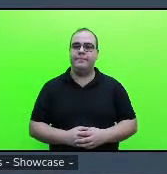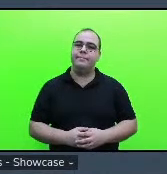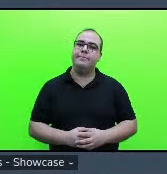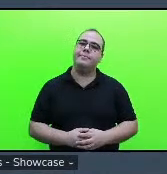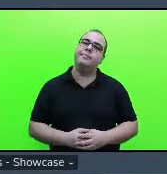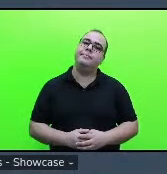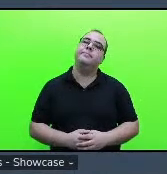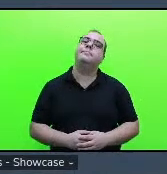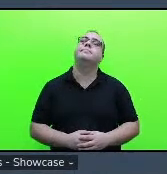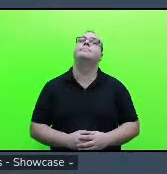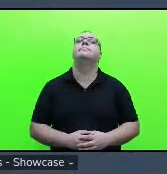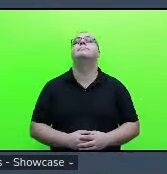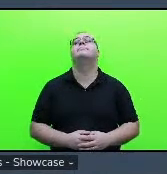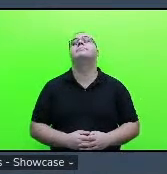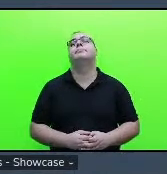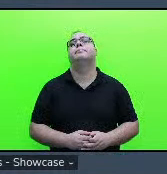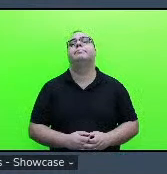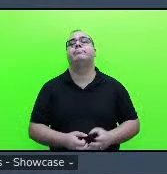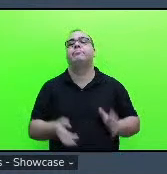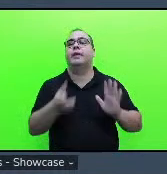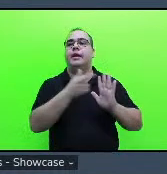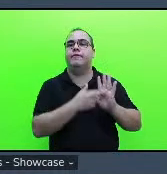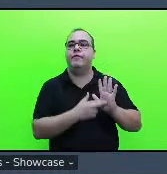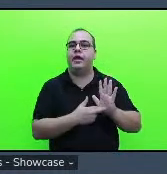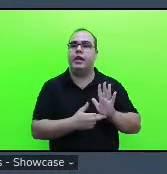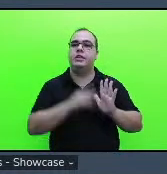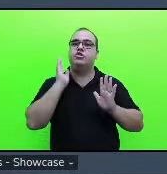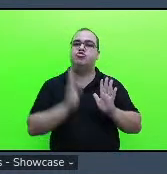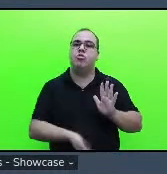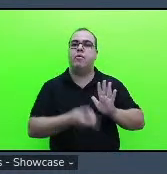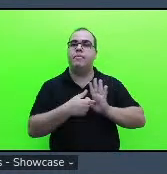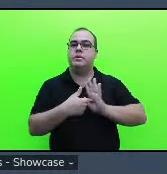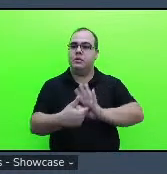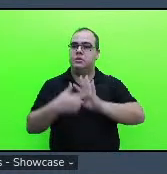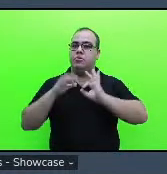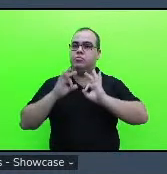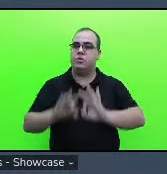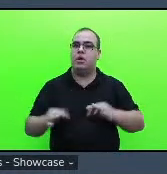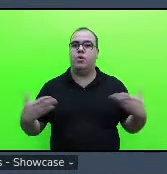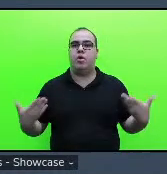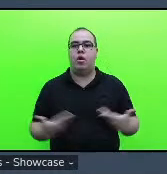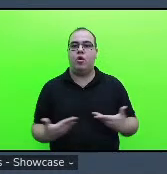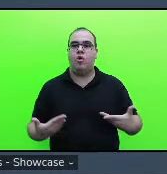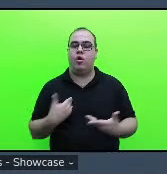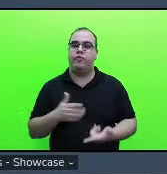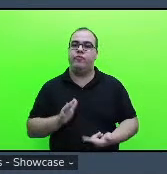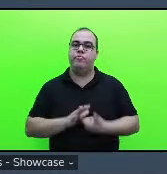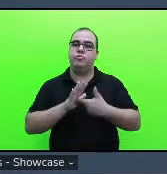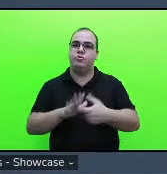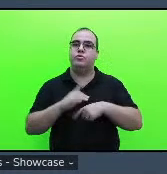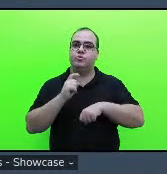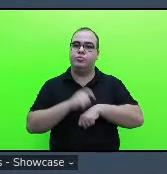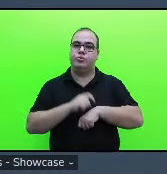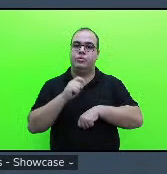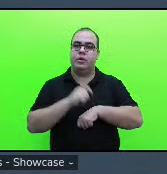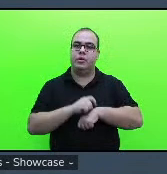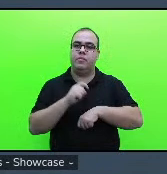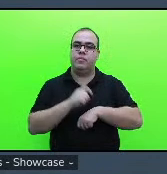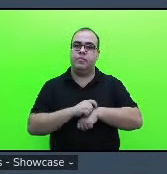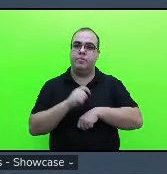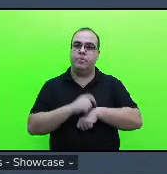essas referências aqui você já está com a apresentação certo eu vou colocar aqui o tempo a arguição